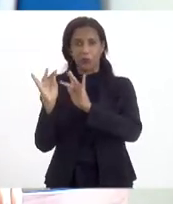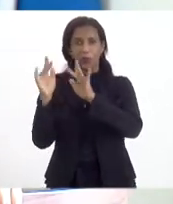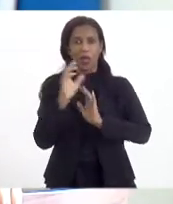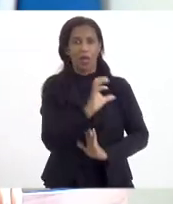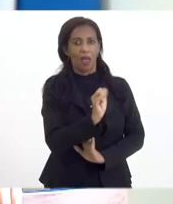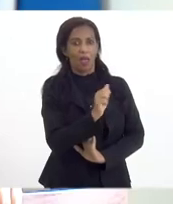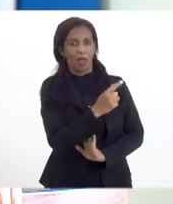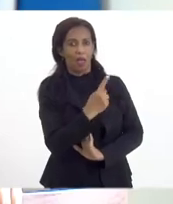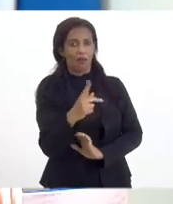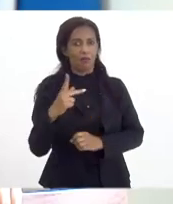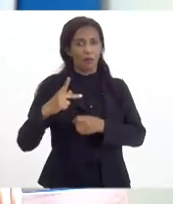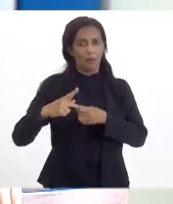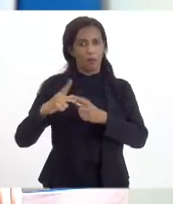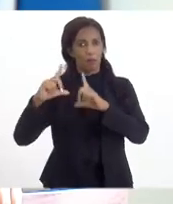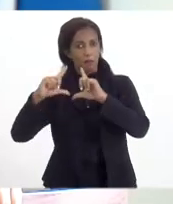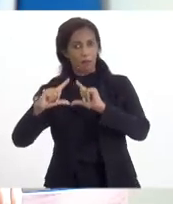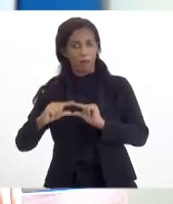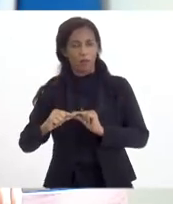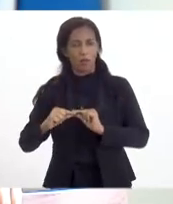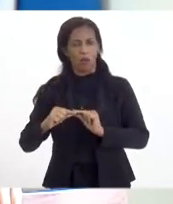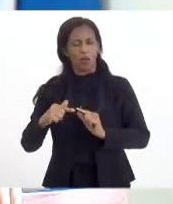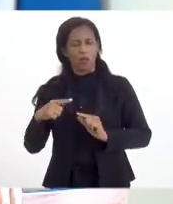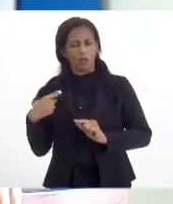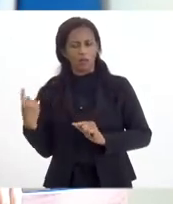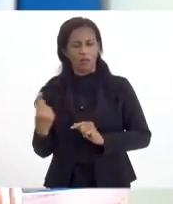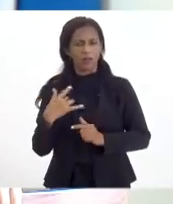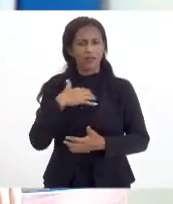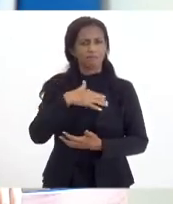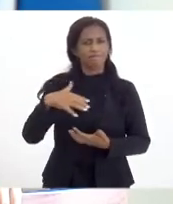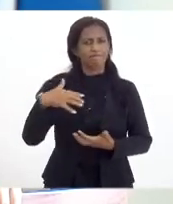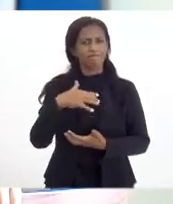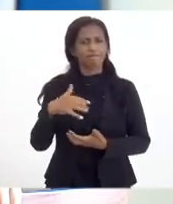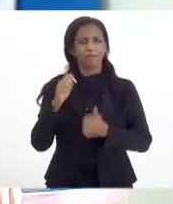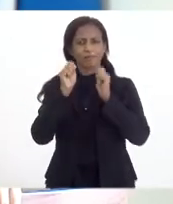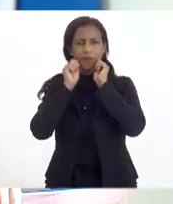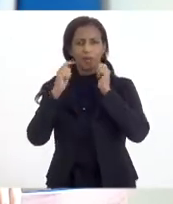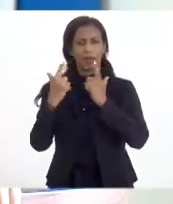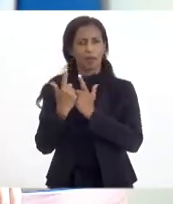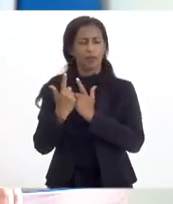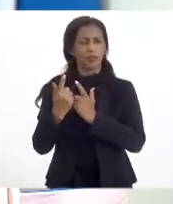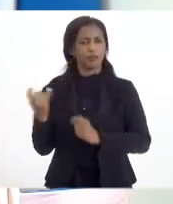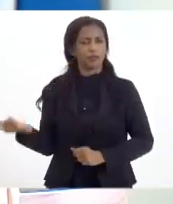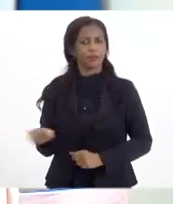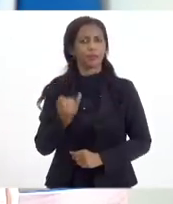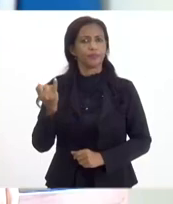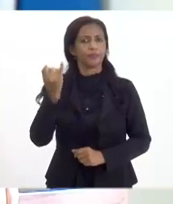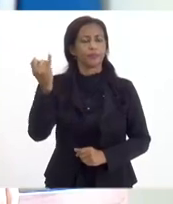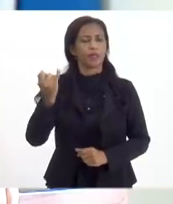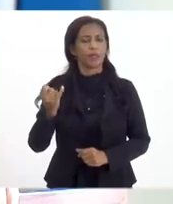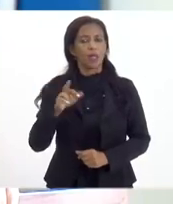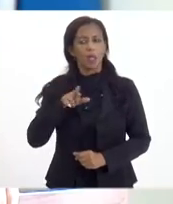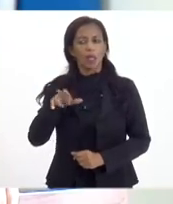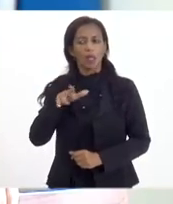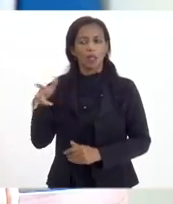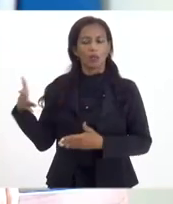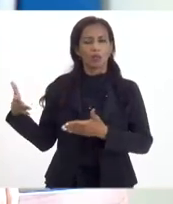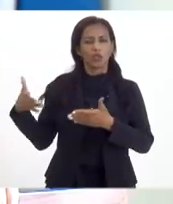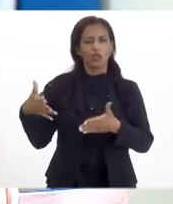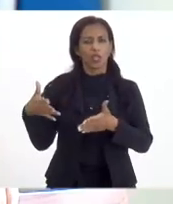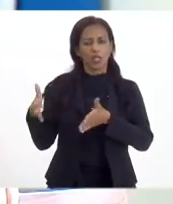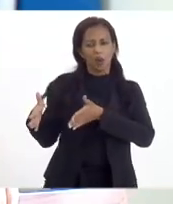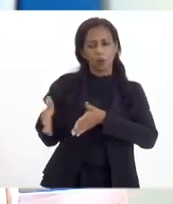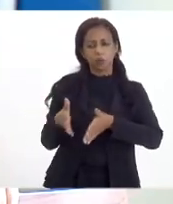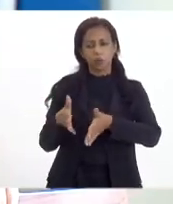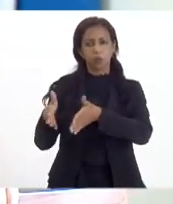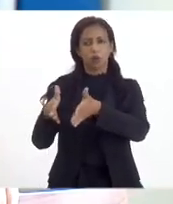petróleo. Então, a reivindicação nossa que está sendo uma reivindicação da LERJ importante é que não só chegue a Rota 3